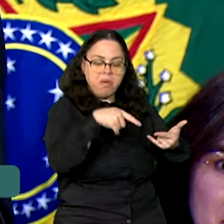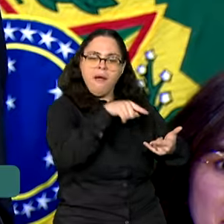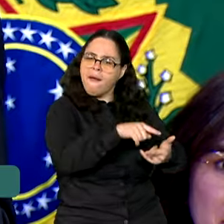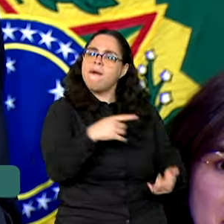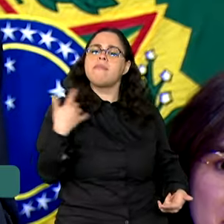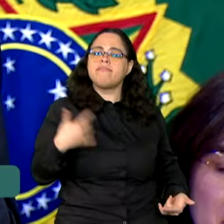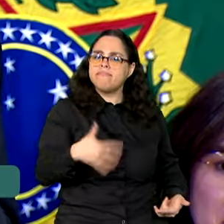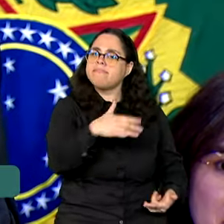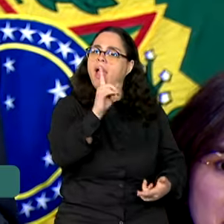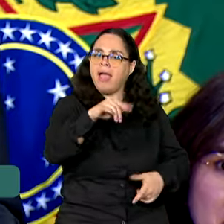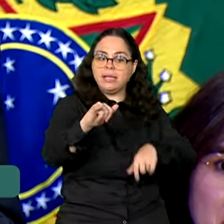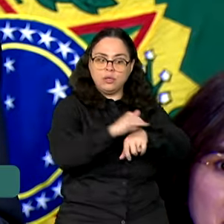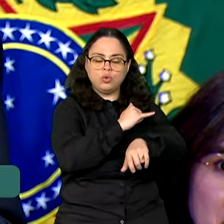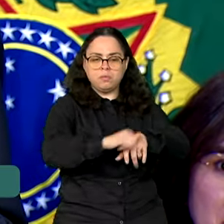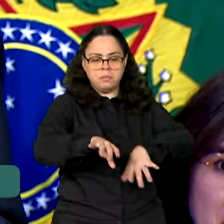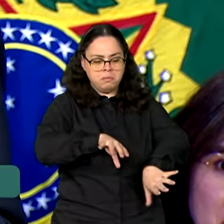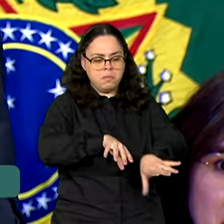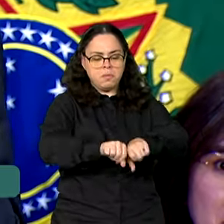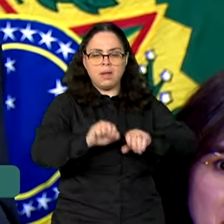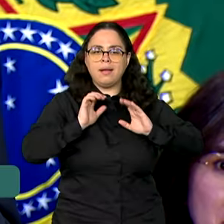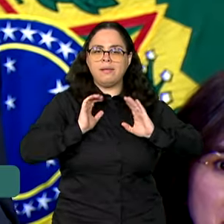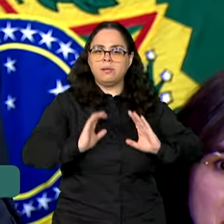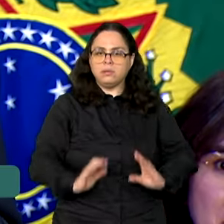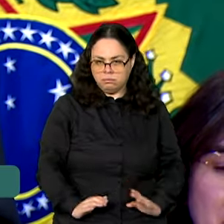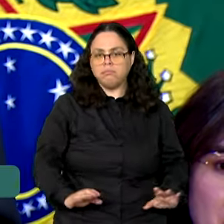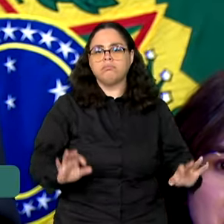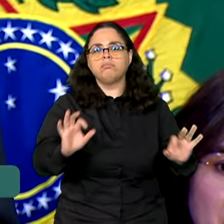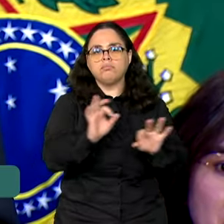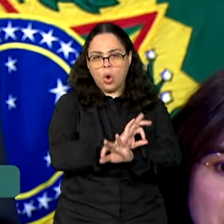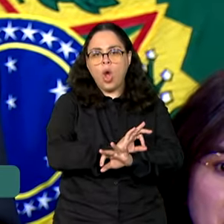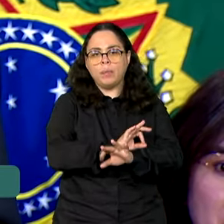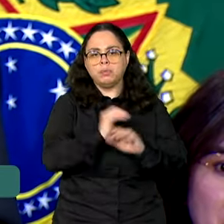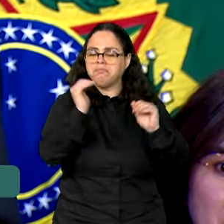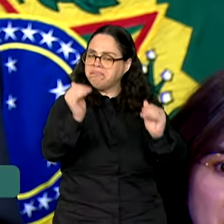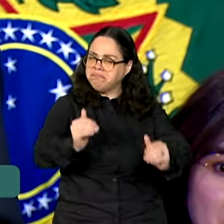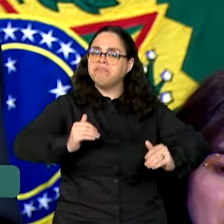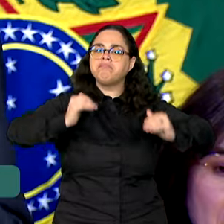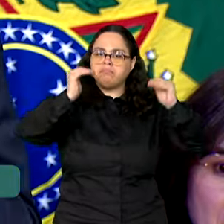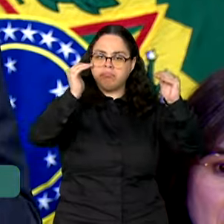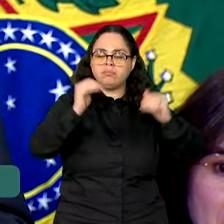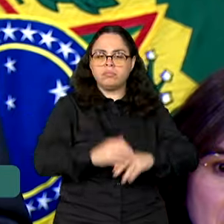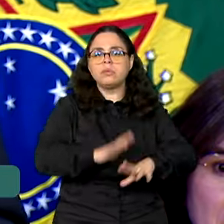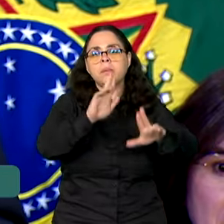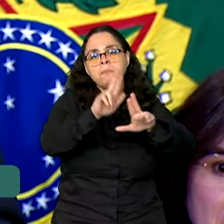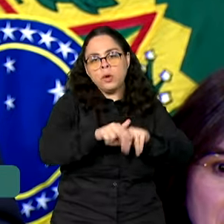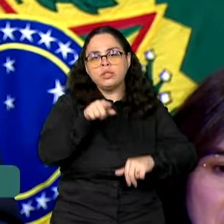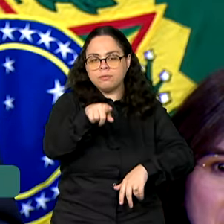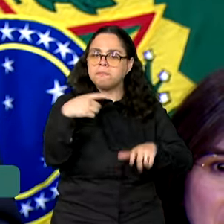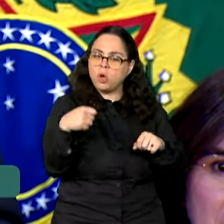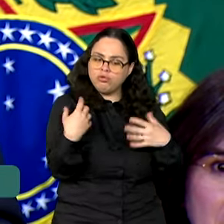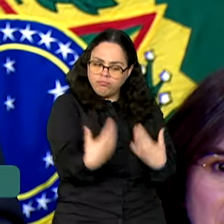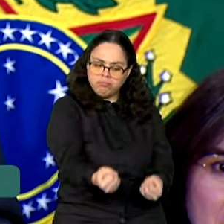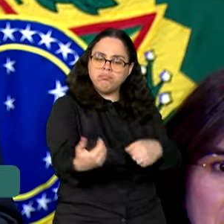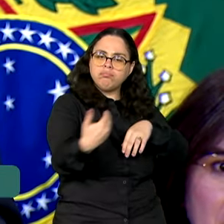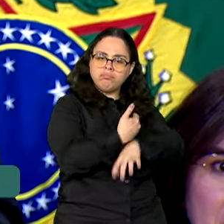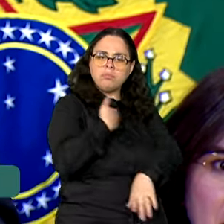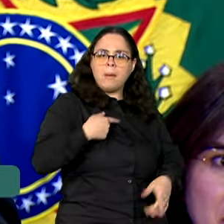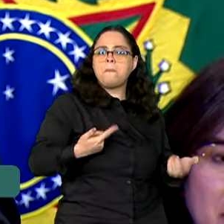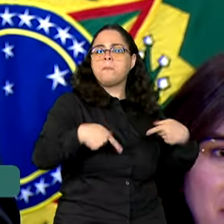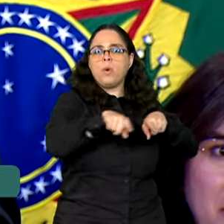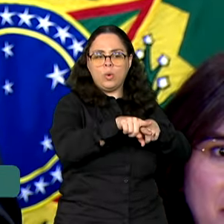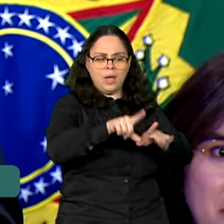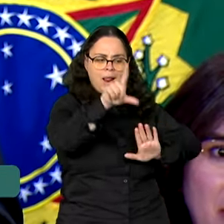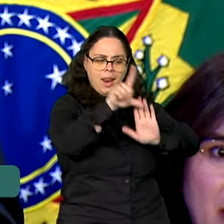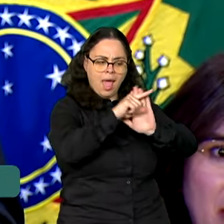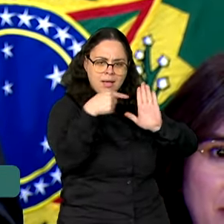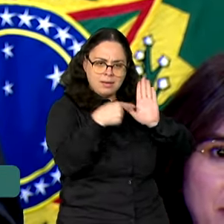instrumento de formador, de cidadão de primeira classe. Por isso, contem comigo, que depois dessa